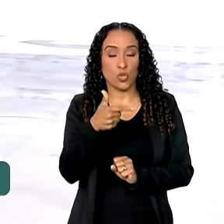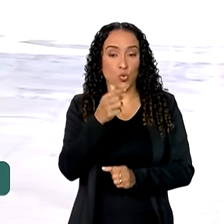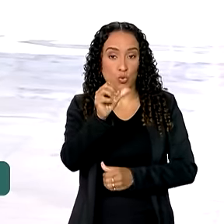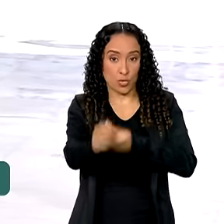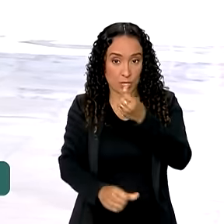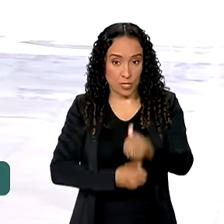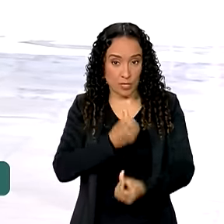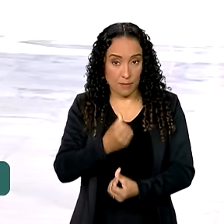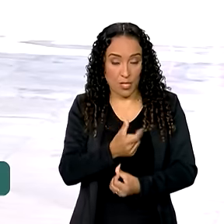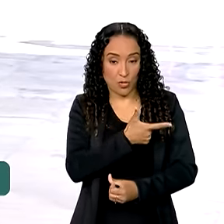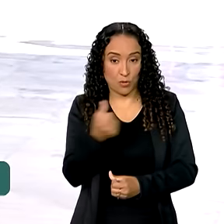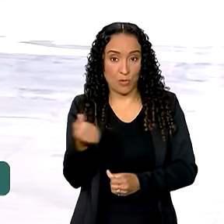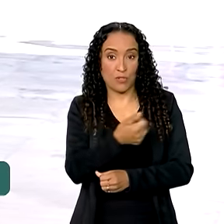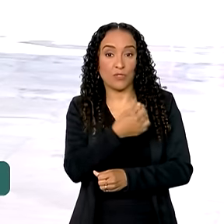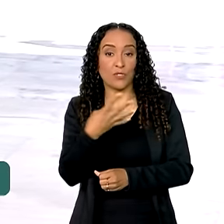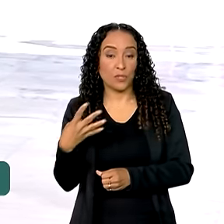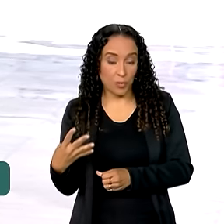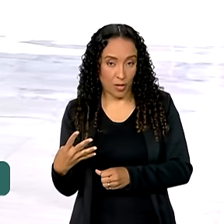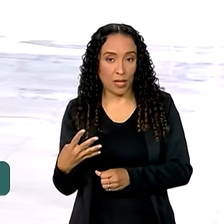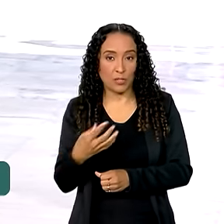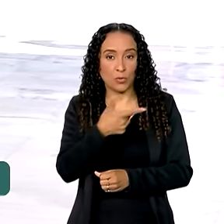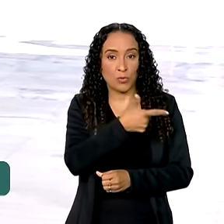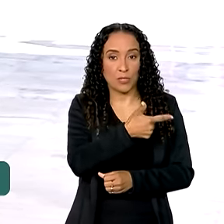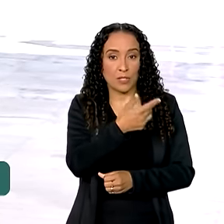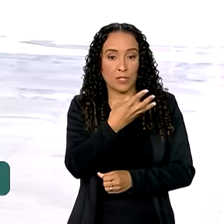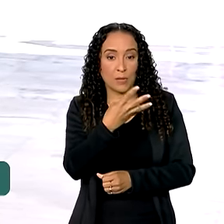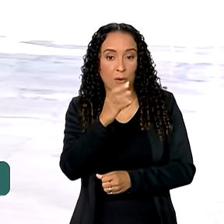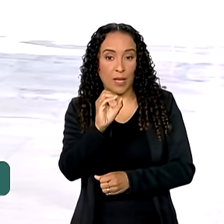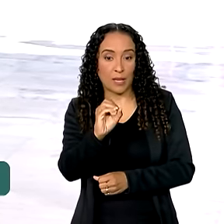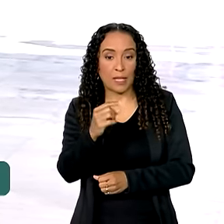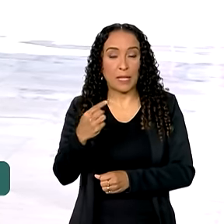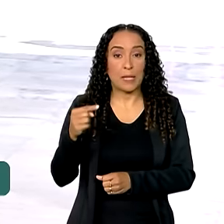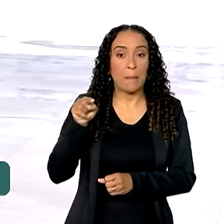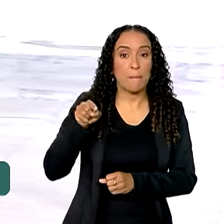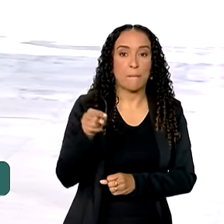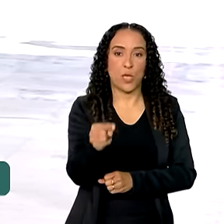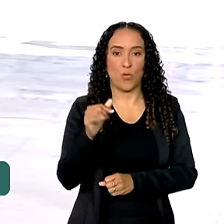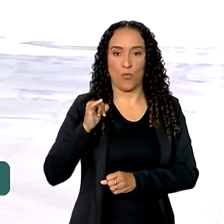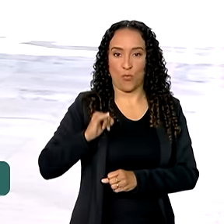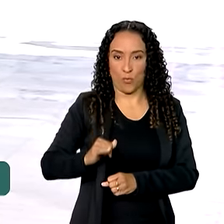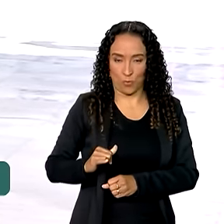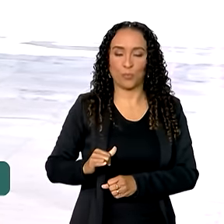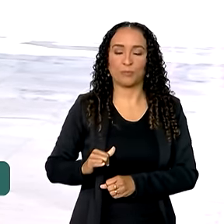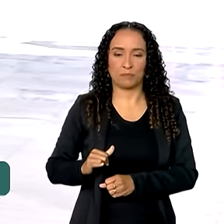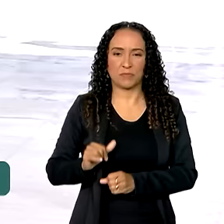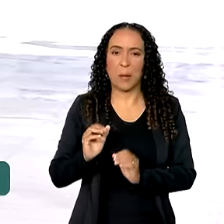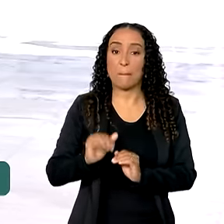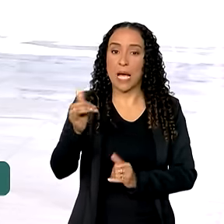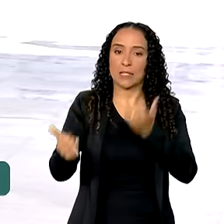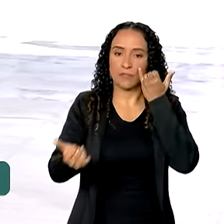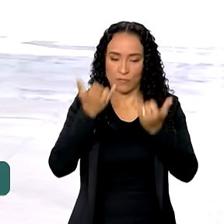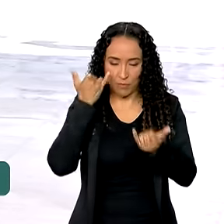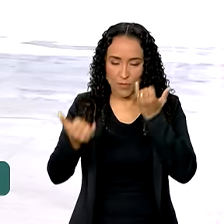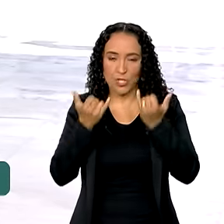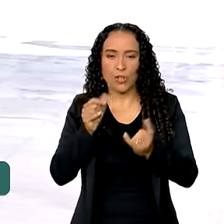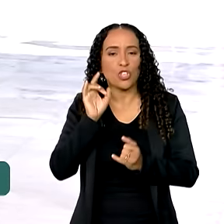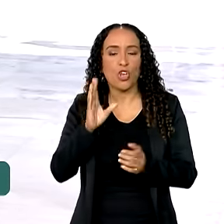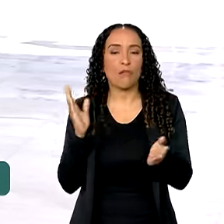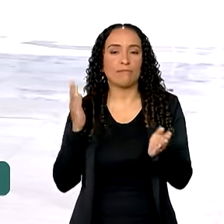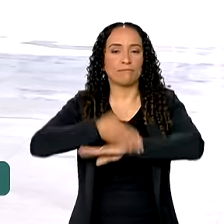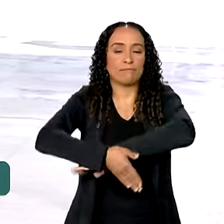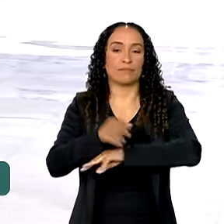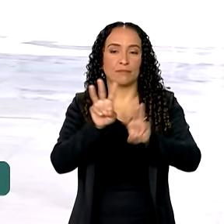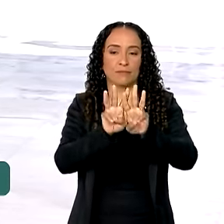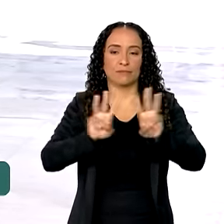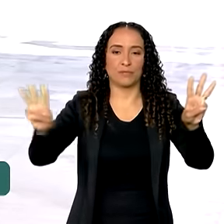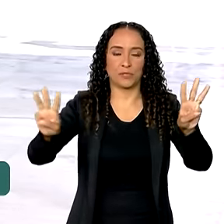semestre de 2024, 240 mil bolsas. Para mais informações, é só acessar